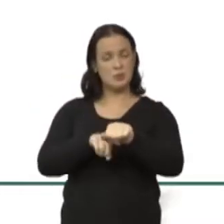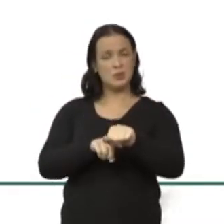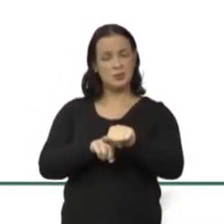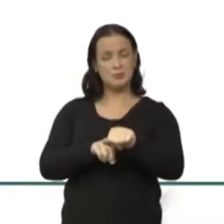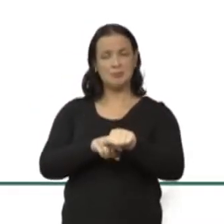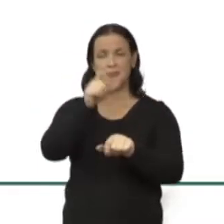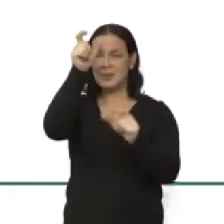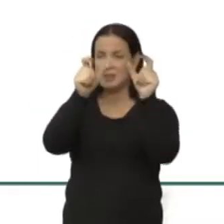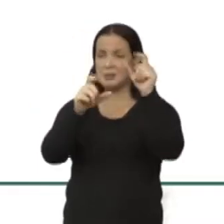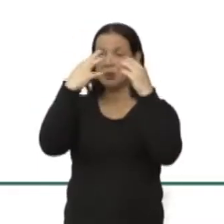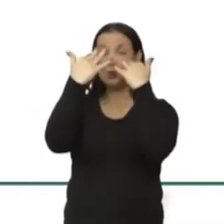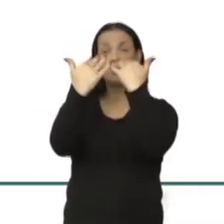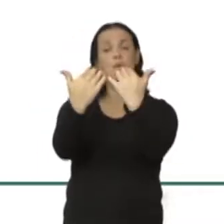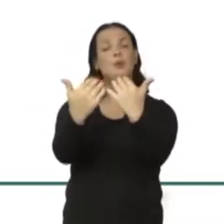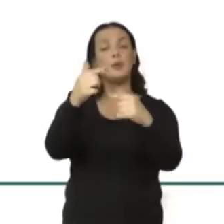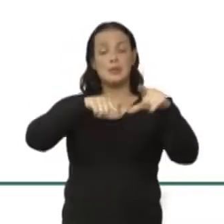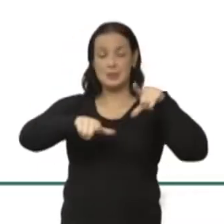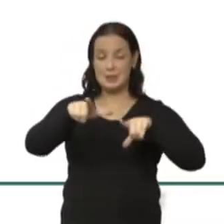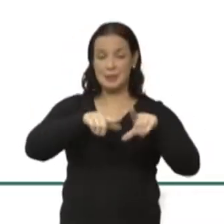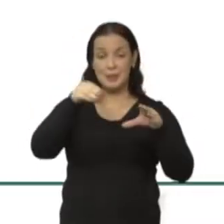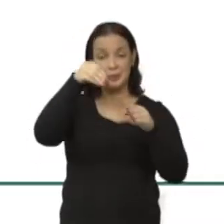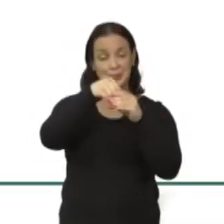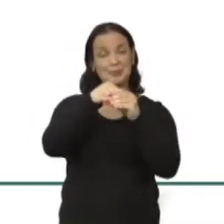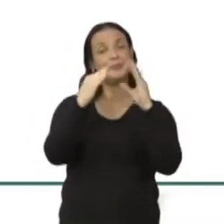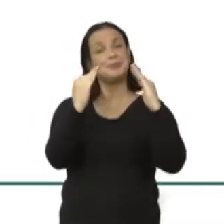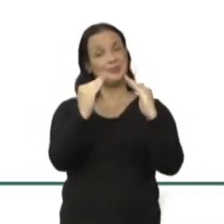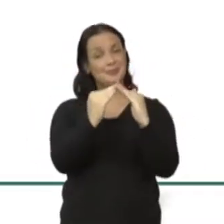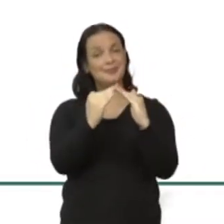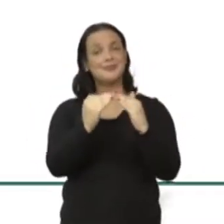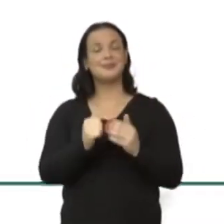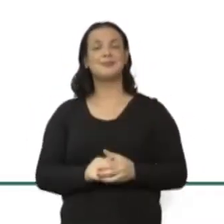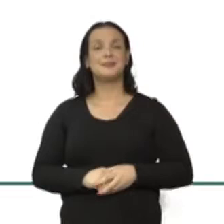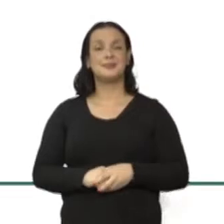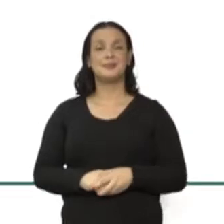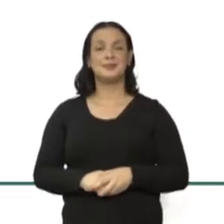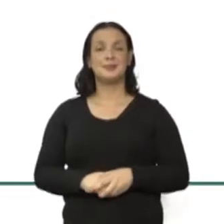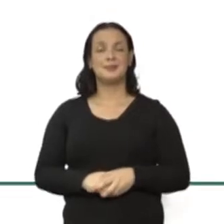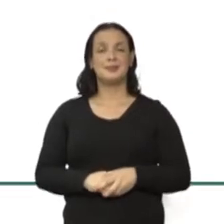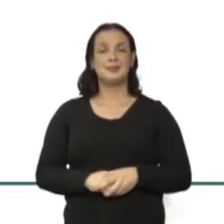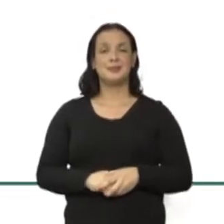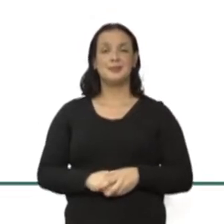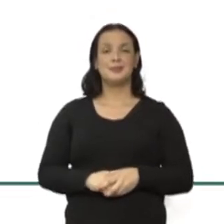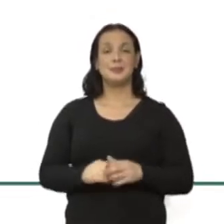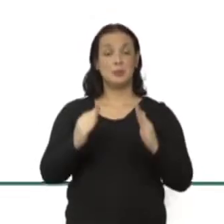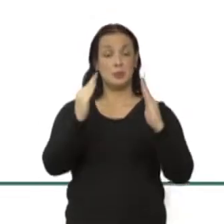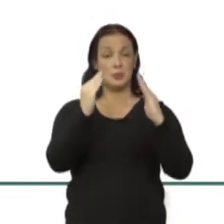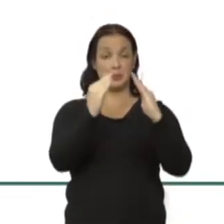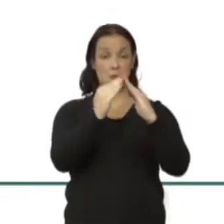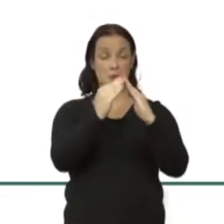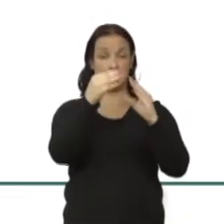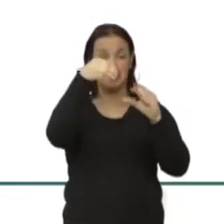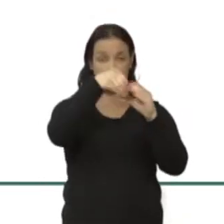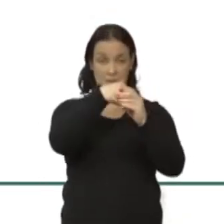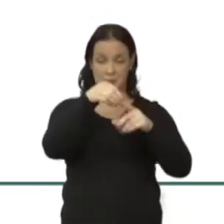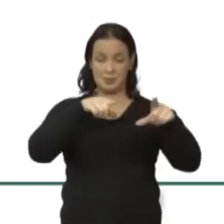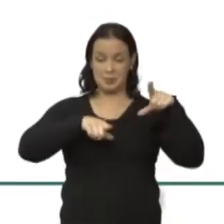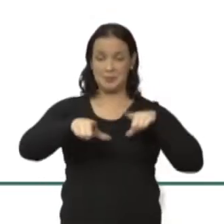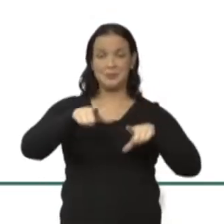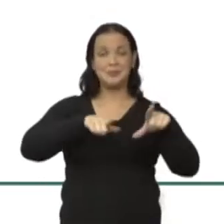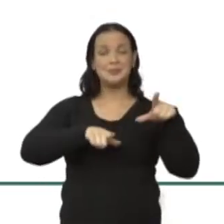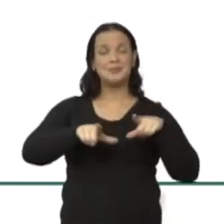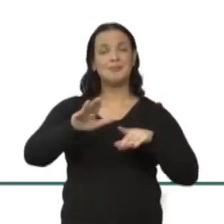que estão nos vendo, estão trabalhando de casa, estão nesse home office forçado, muitas vezes,